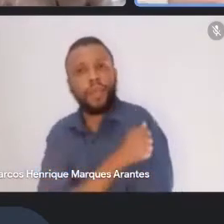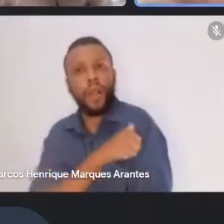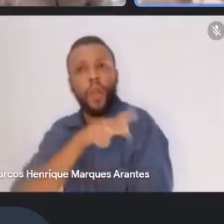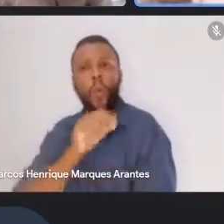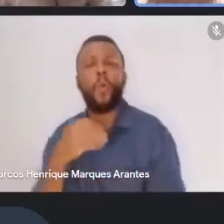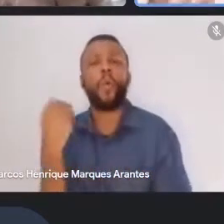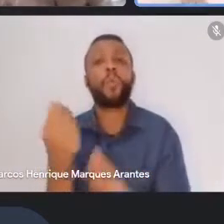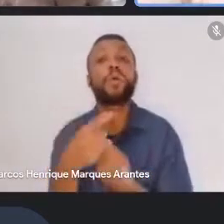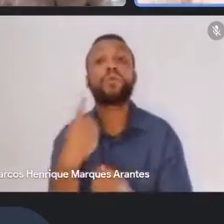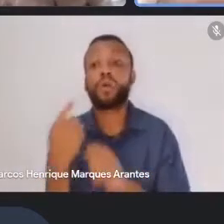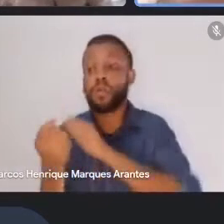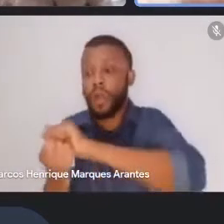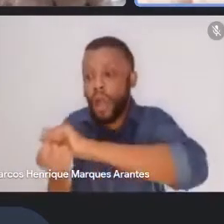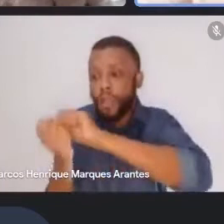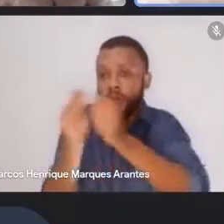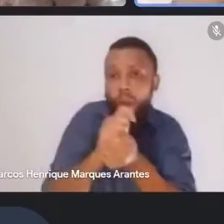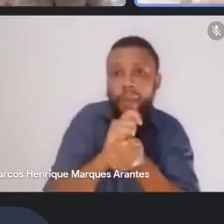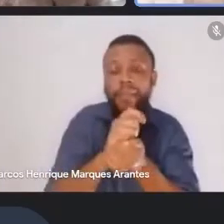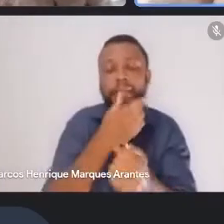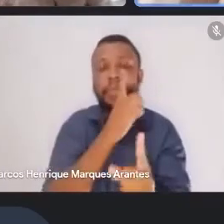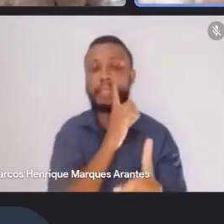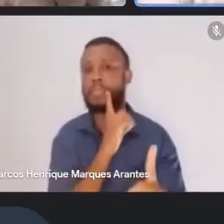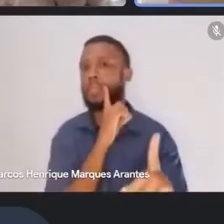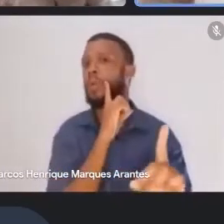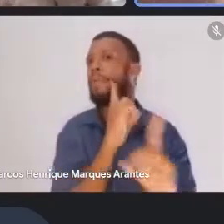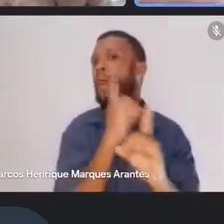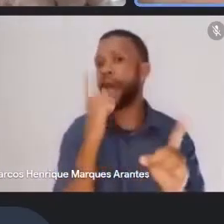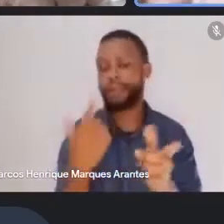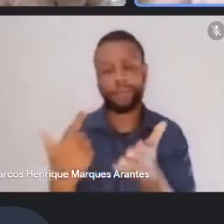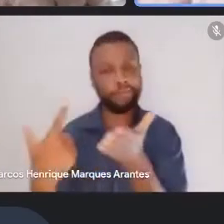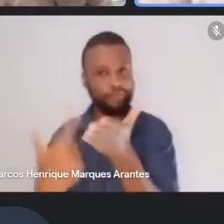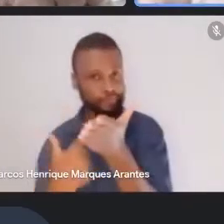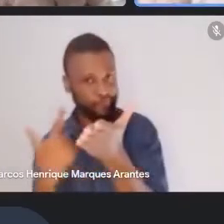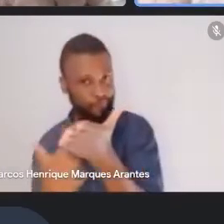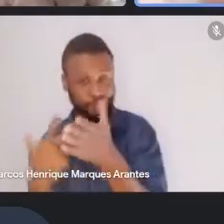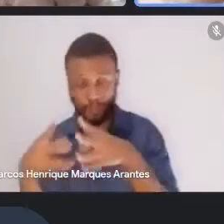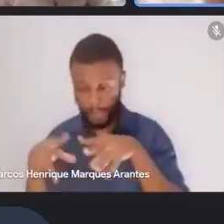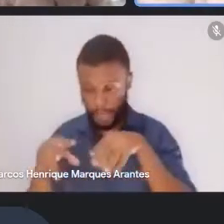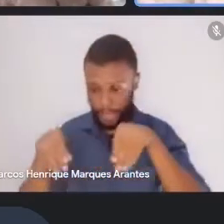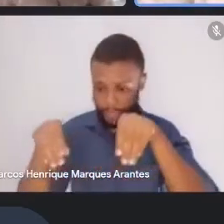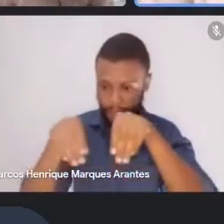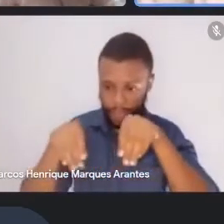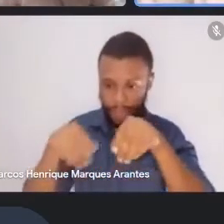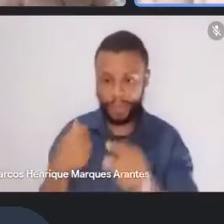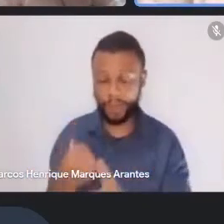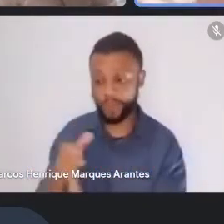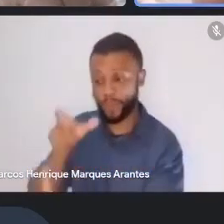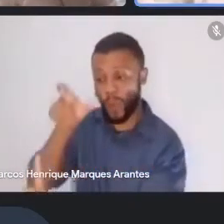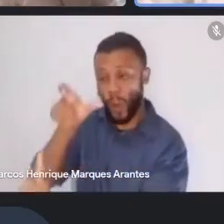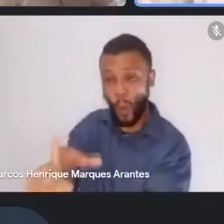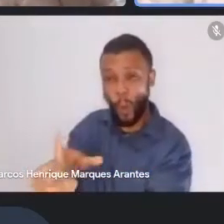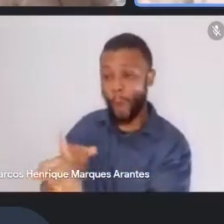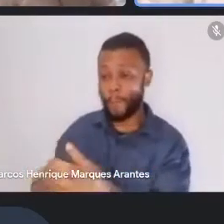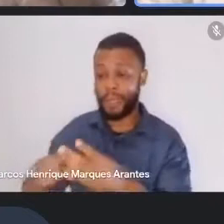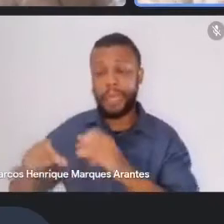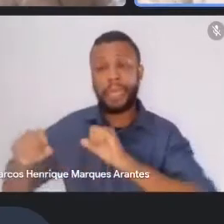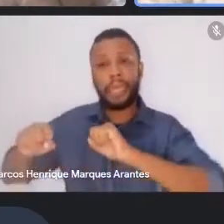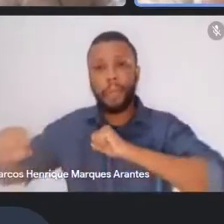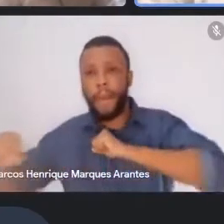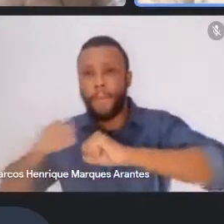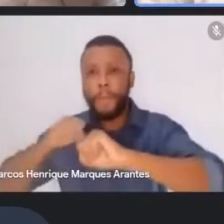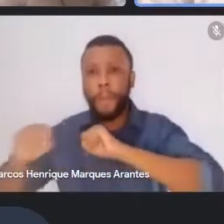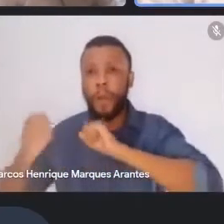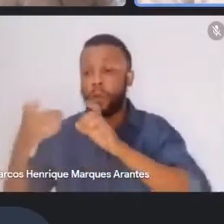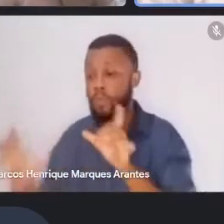essas descobertas de Euclides com a terra, o homem, a luta, num contexto local, num